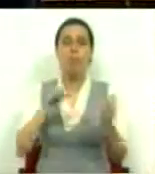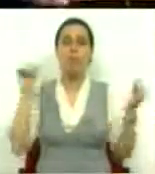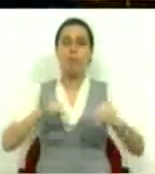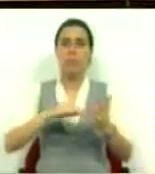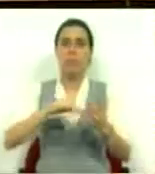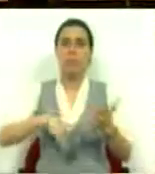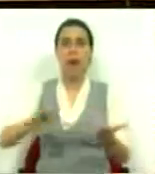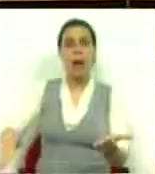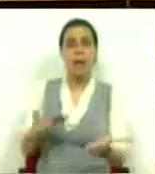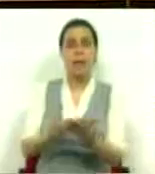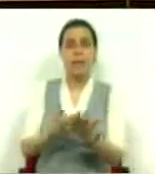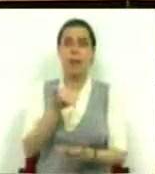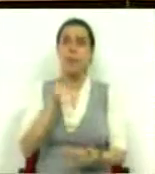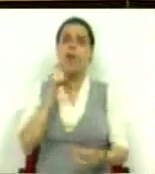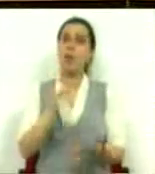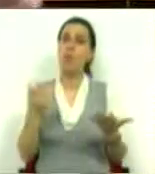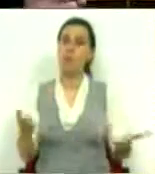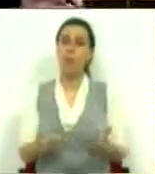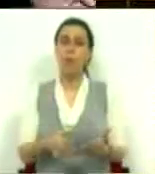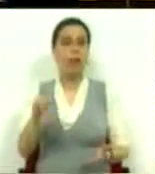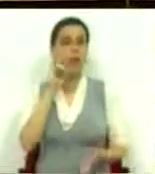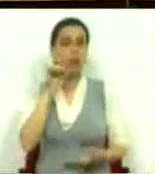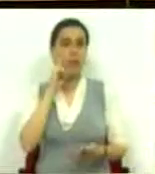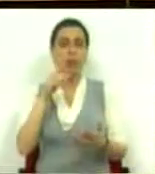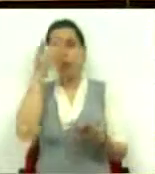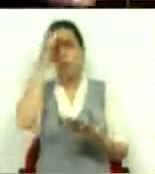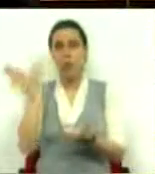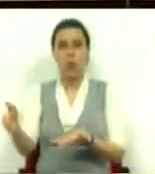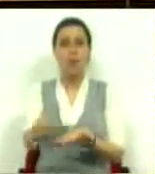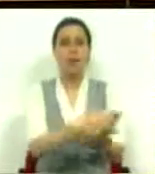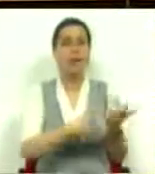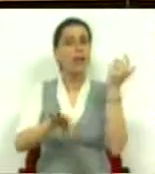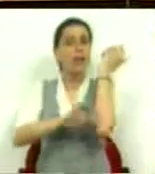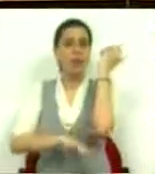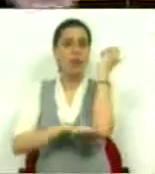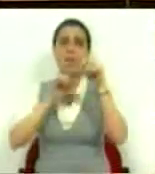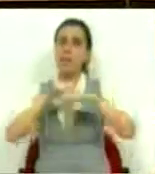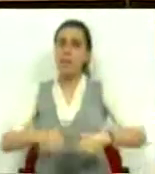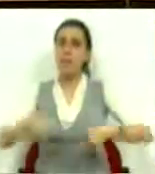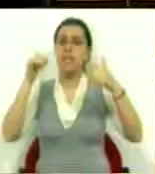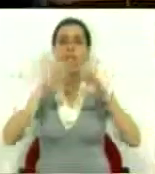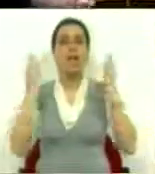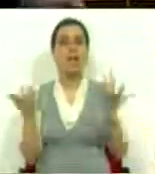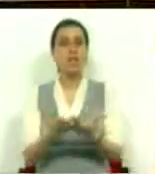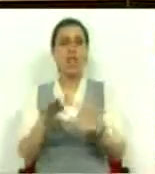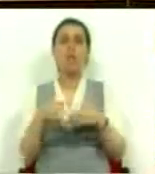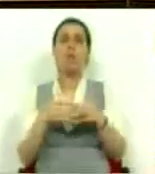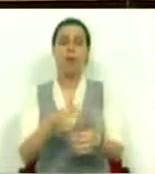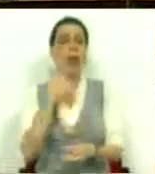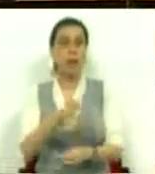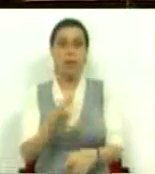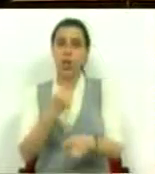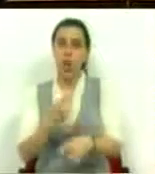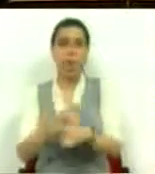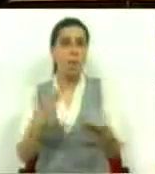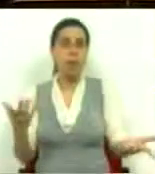moção, apresentada, aliás, pelo Bloco de Esquerda, defendendo o referendo das freguesias da cidade, e, em geral, deste processo, que dizem